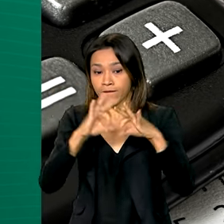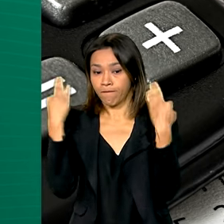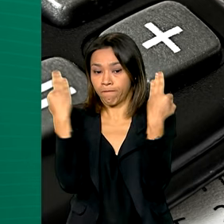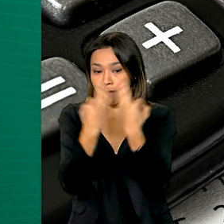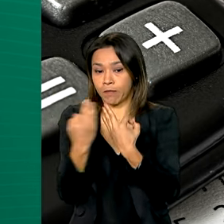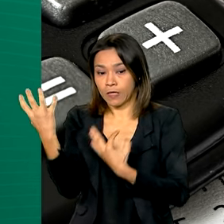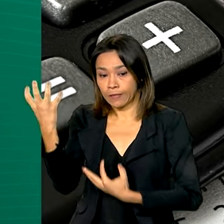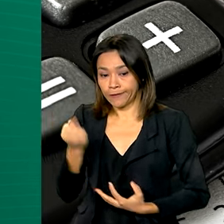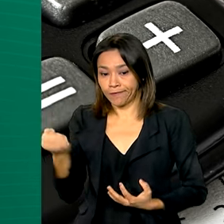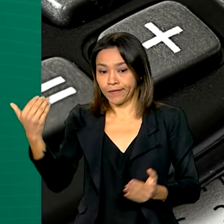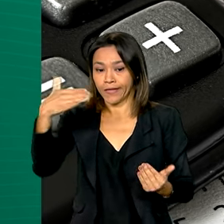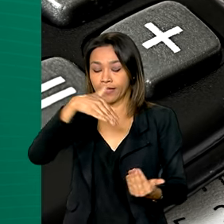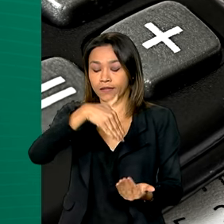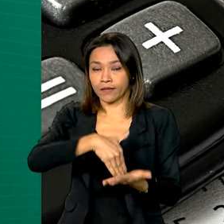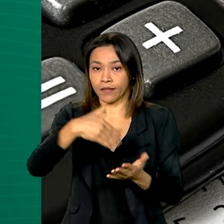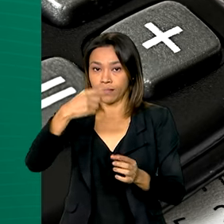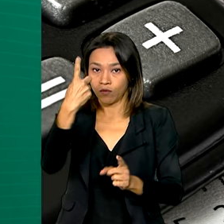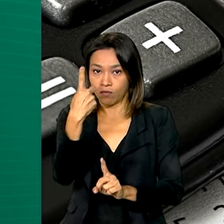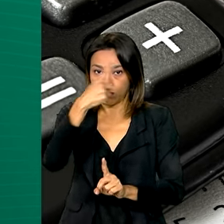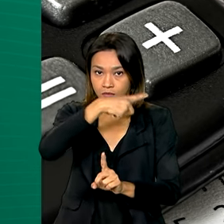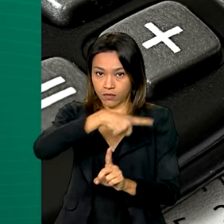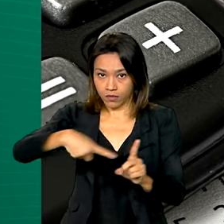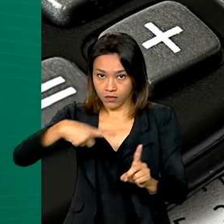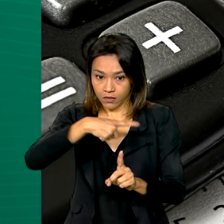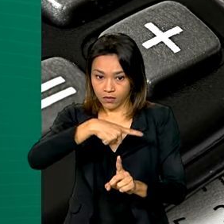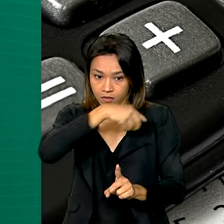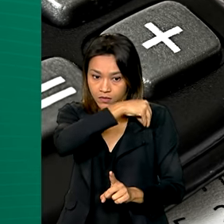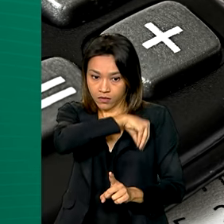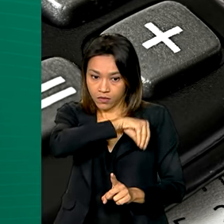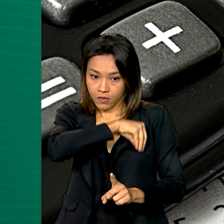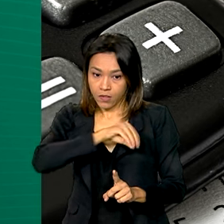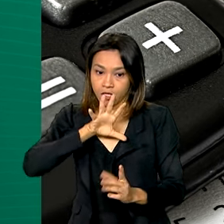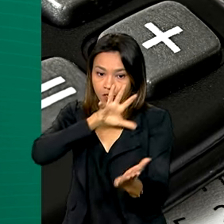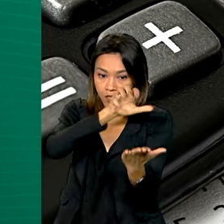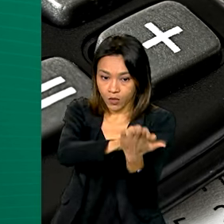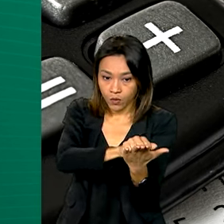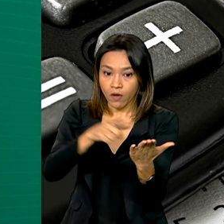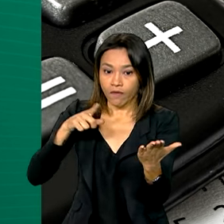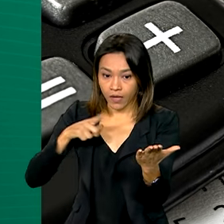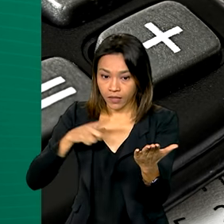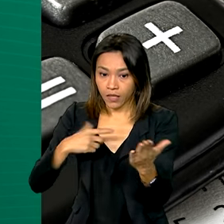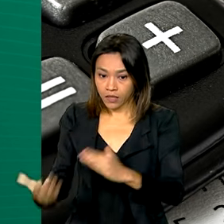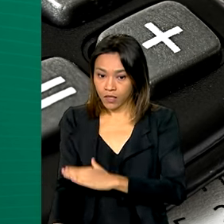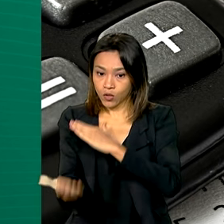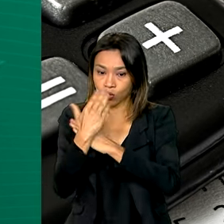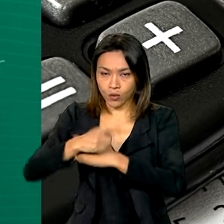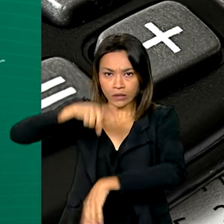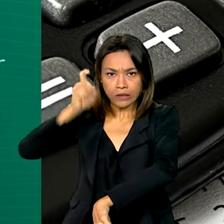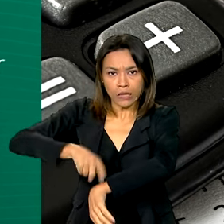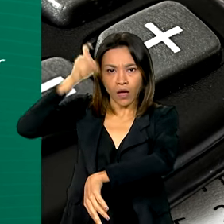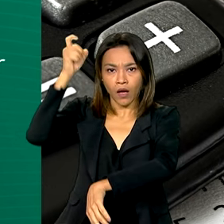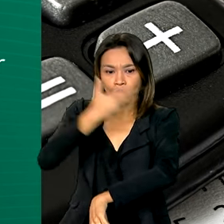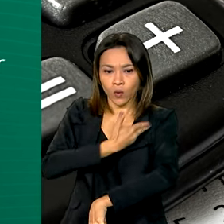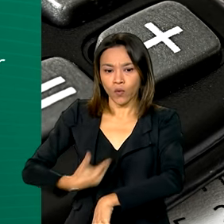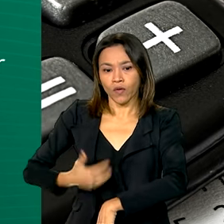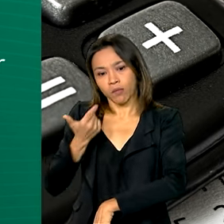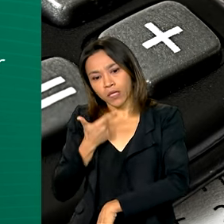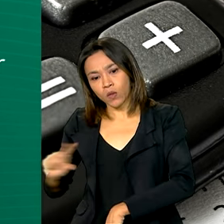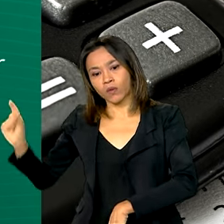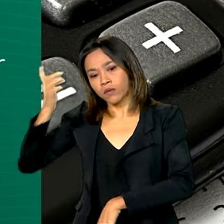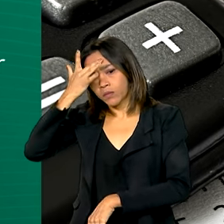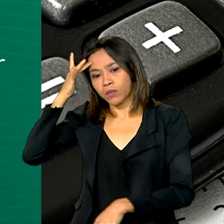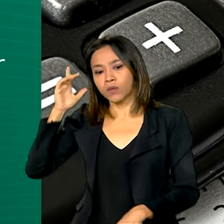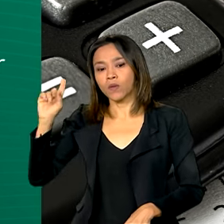de até meio salário mínimo e inscritas no Cade Único terão benefício automático. Já para os demais contribuintes,